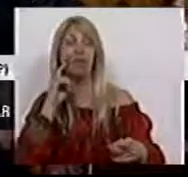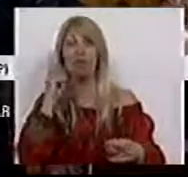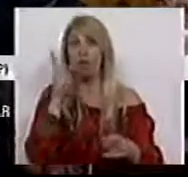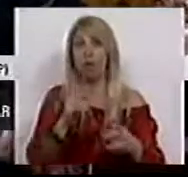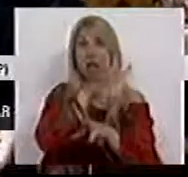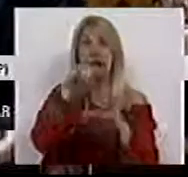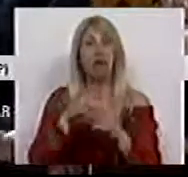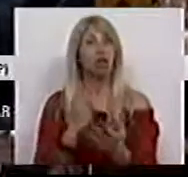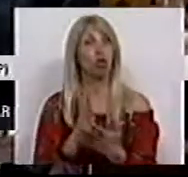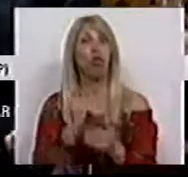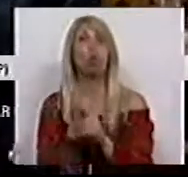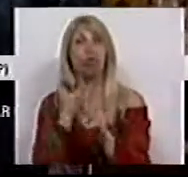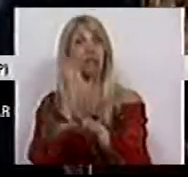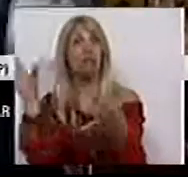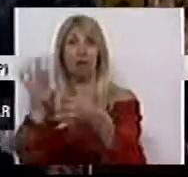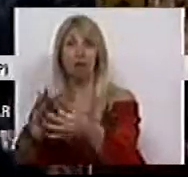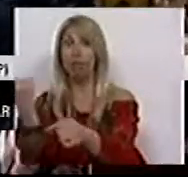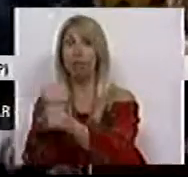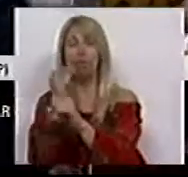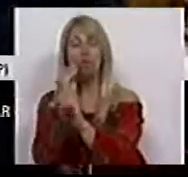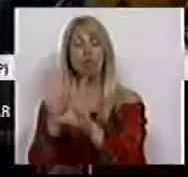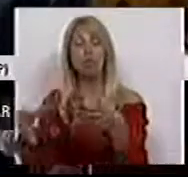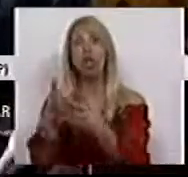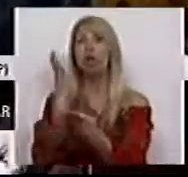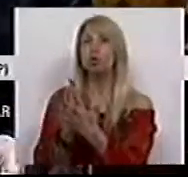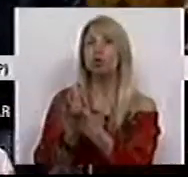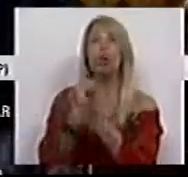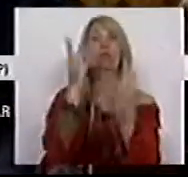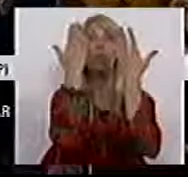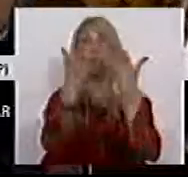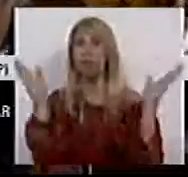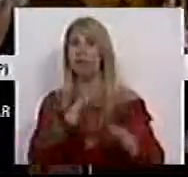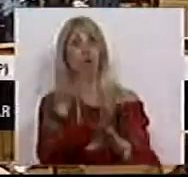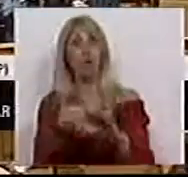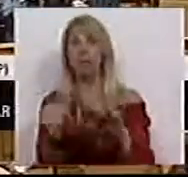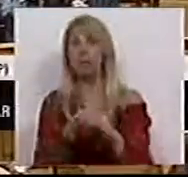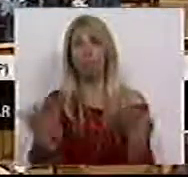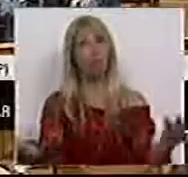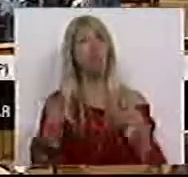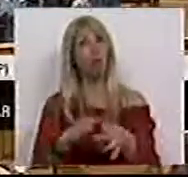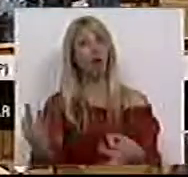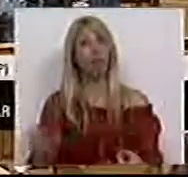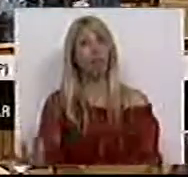com o funcionamento da comunidade educativa, com a democracia, com a participação. Obrigado. Obrigado. Obrigado.